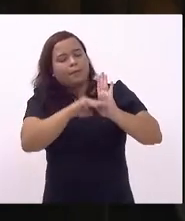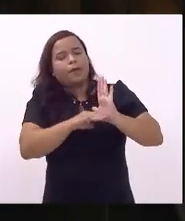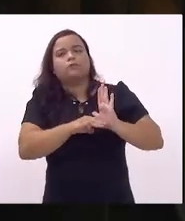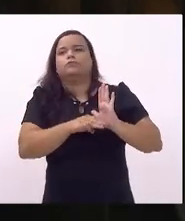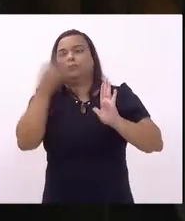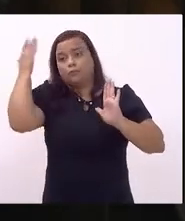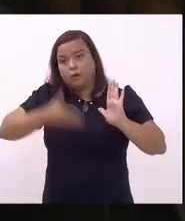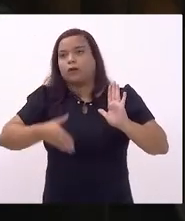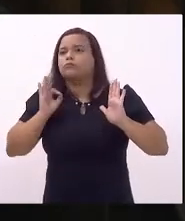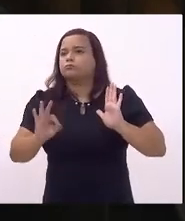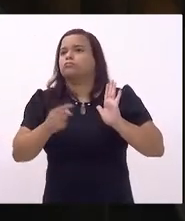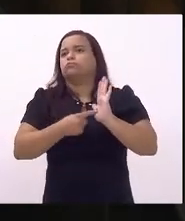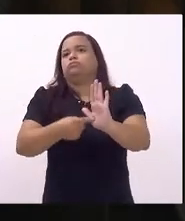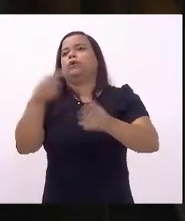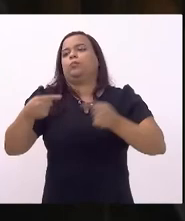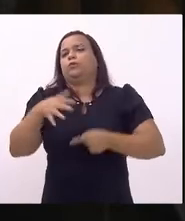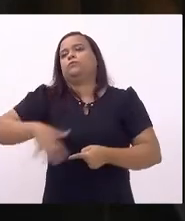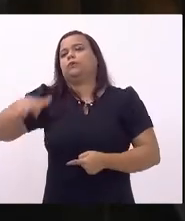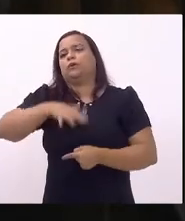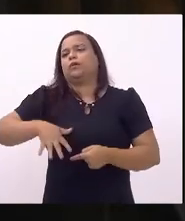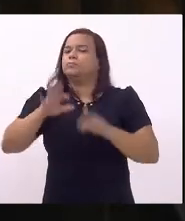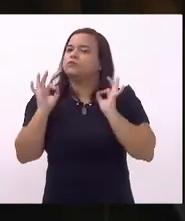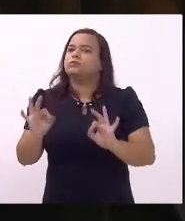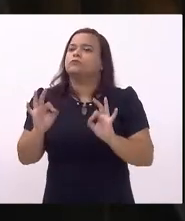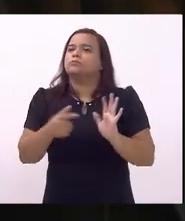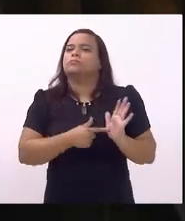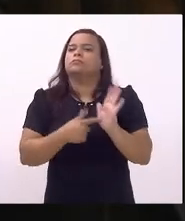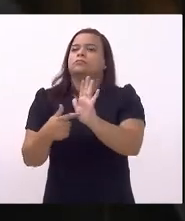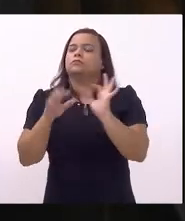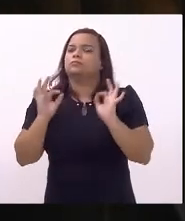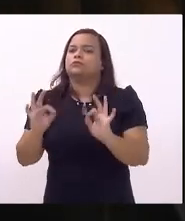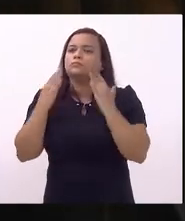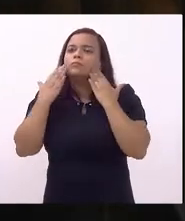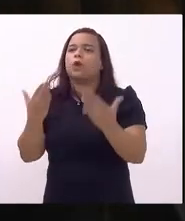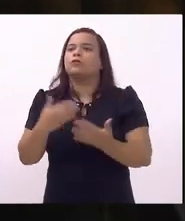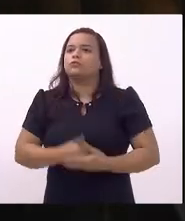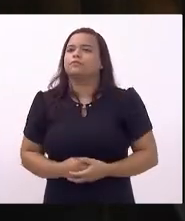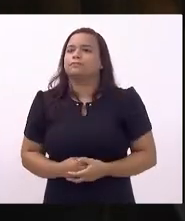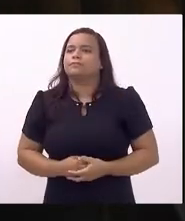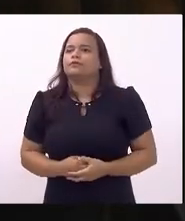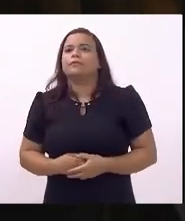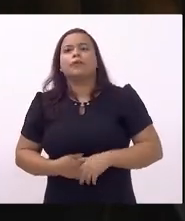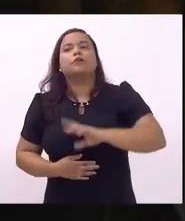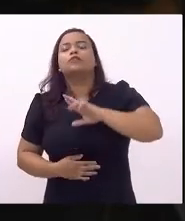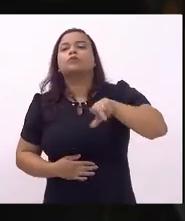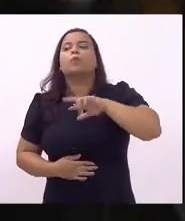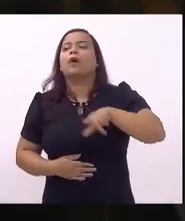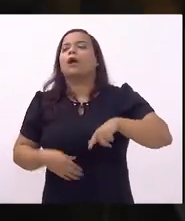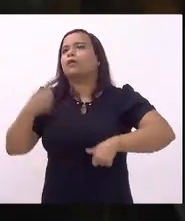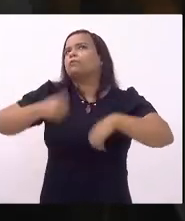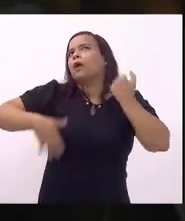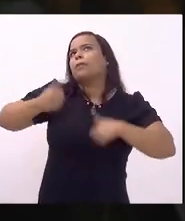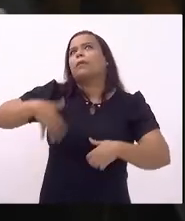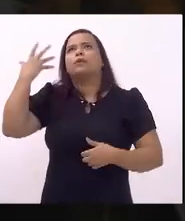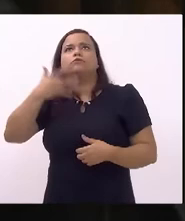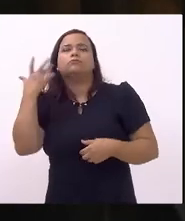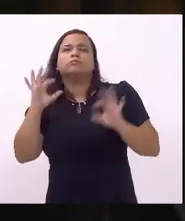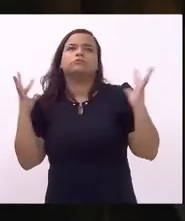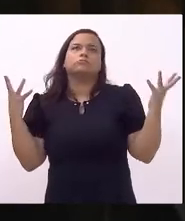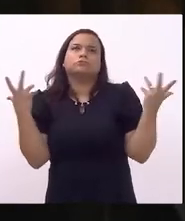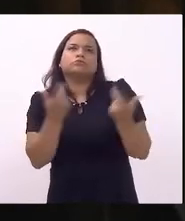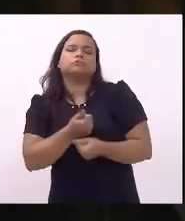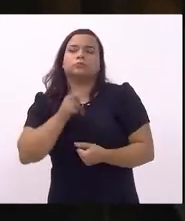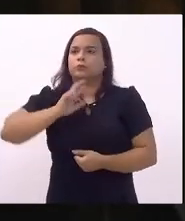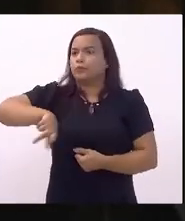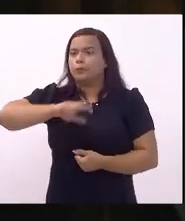concretos da política tais quais eles se apresentam se manifestam não é a narrativa ideal não é o discurso ideal o